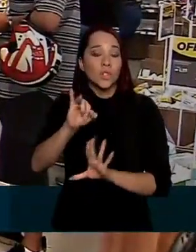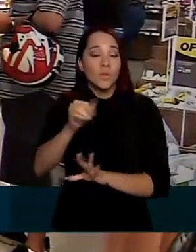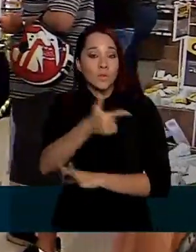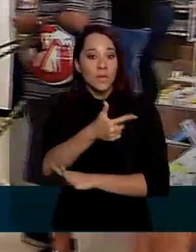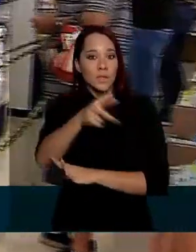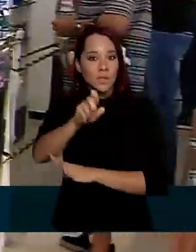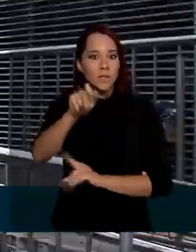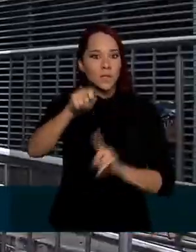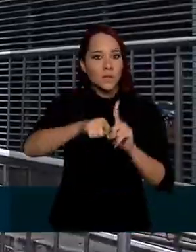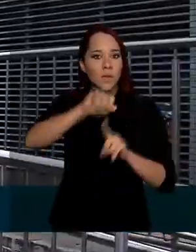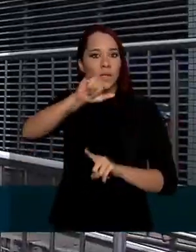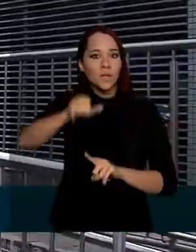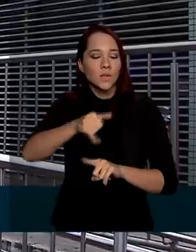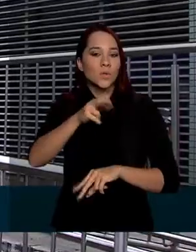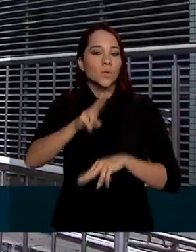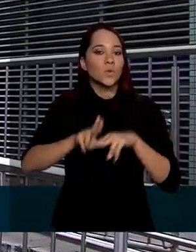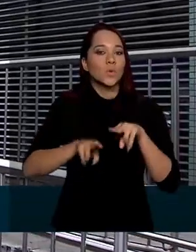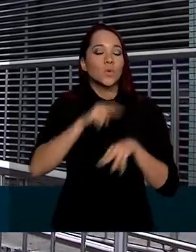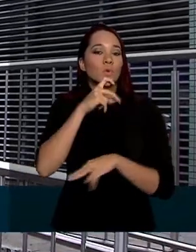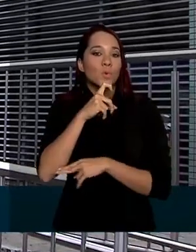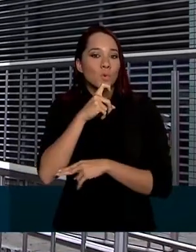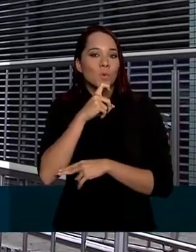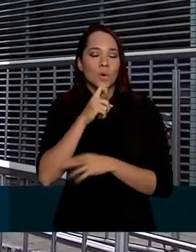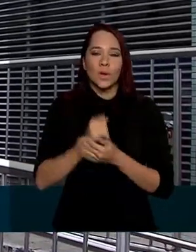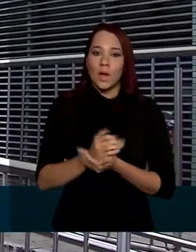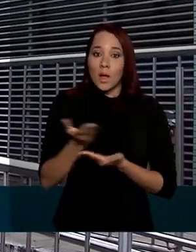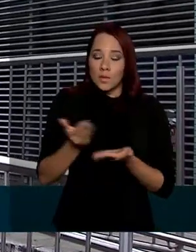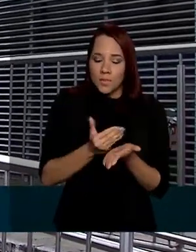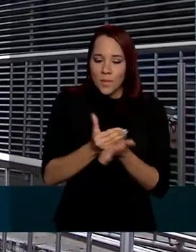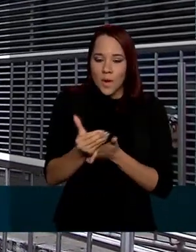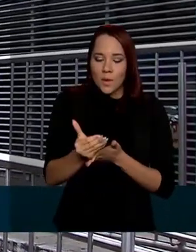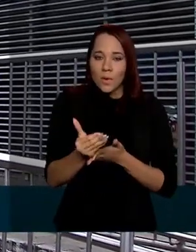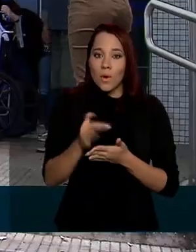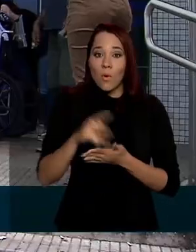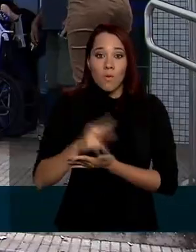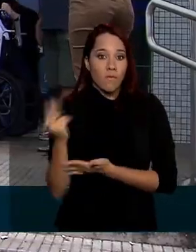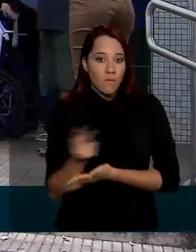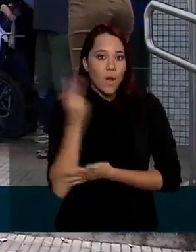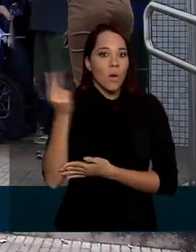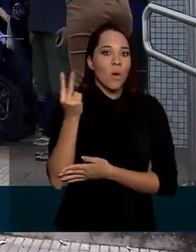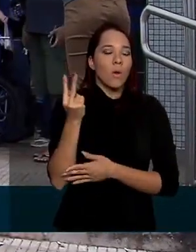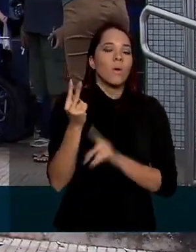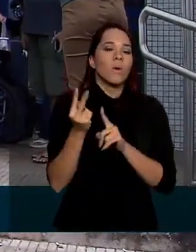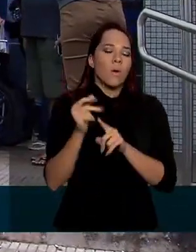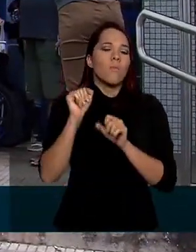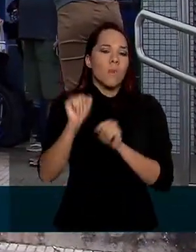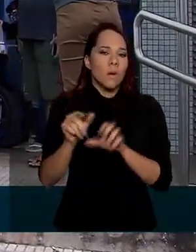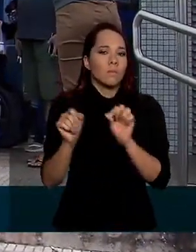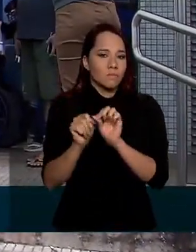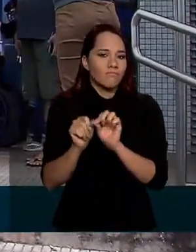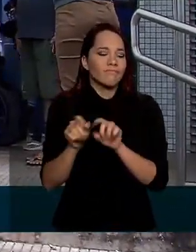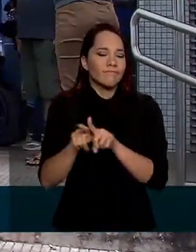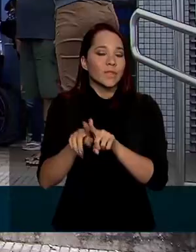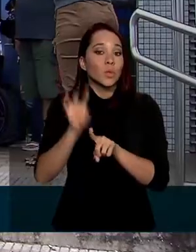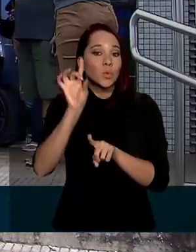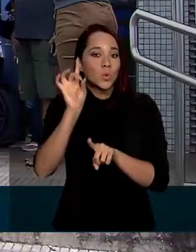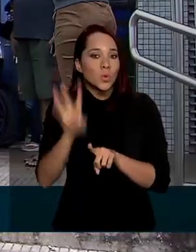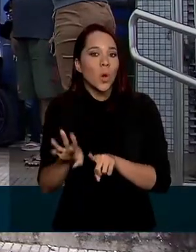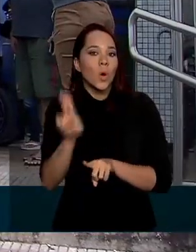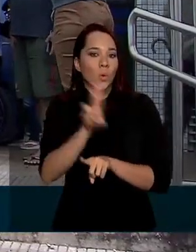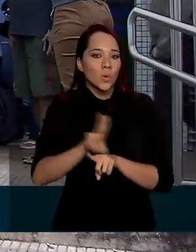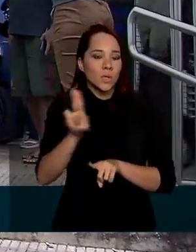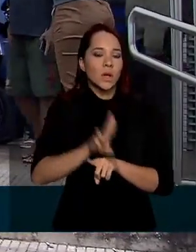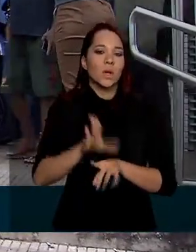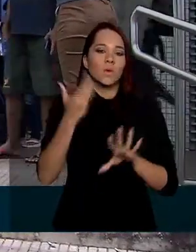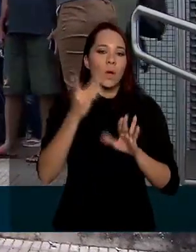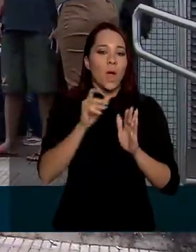25 de julho. No primeiro momento, a movimentação do valor poderá ser realizada somente por meio